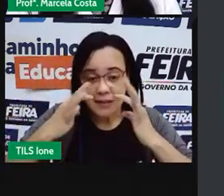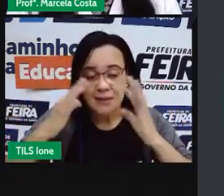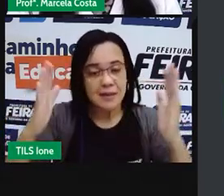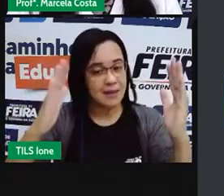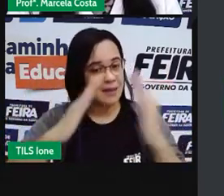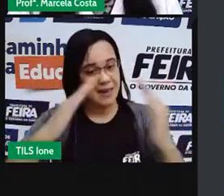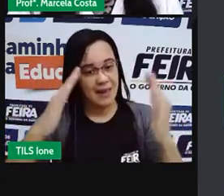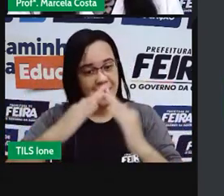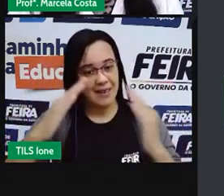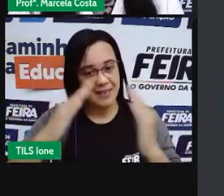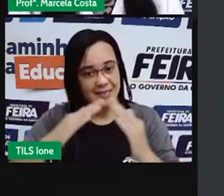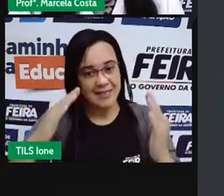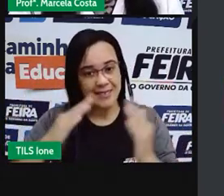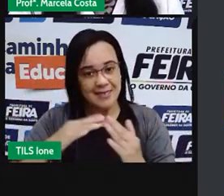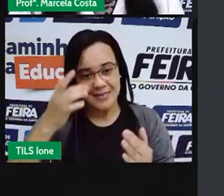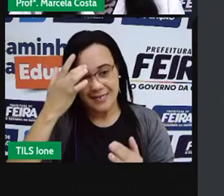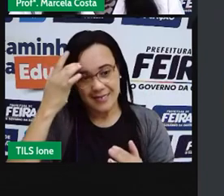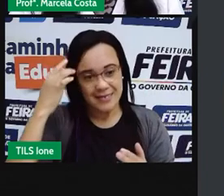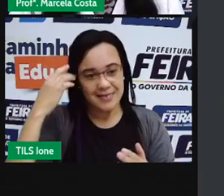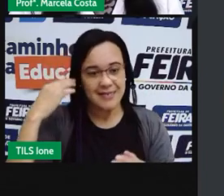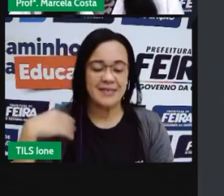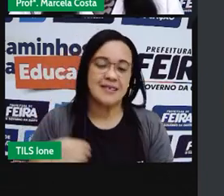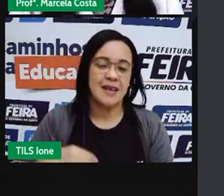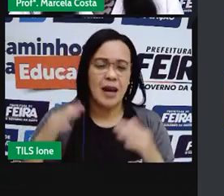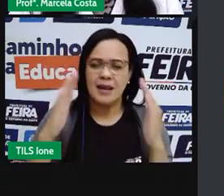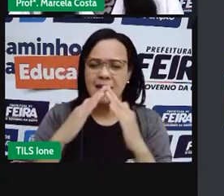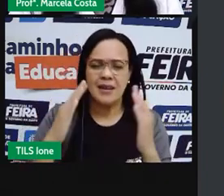Vamos ver alguns cuidados que a gente tem que ter na rua?